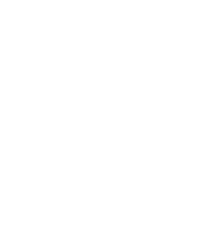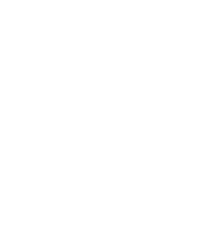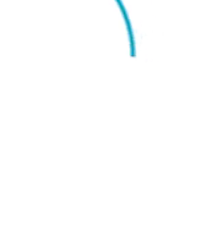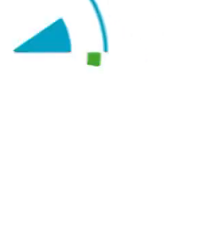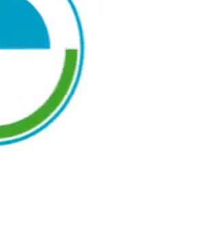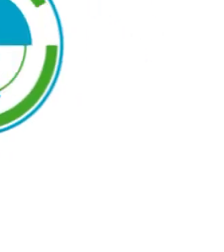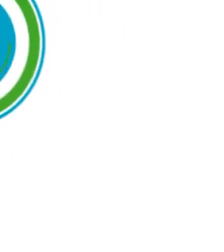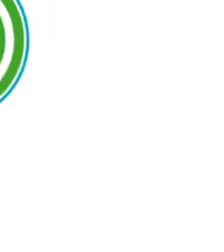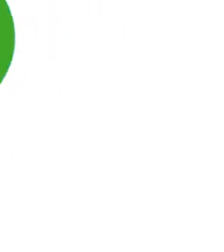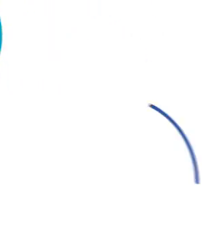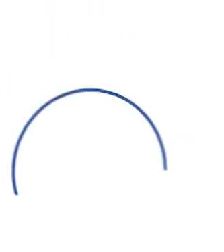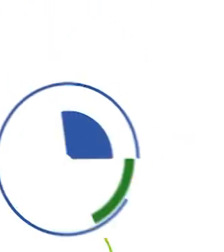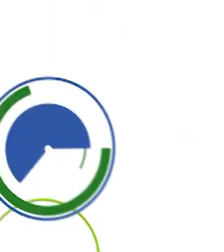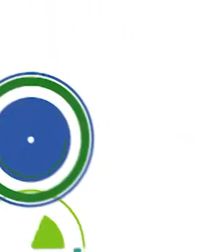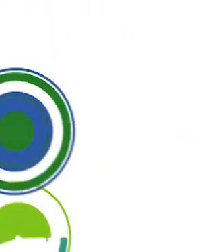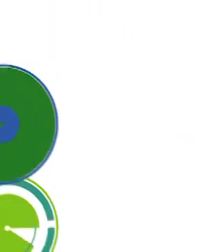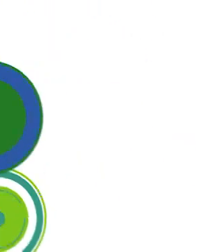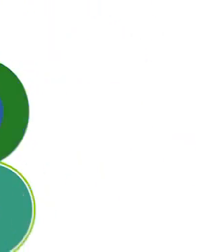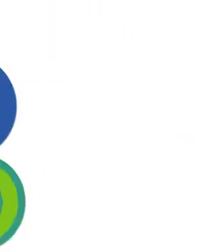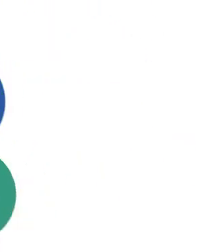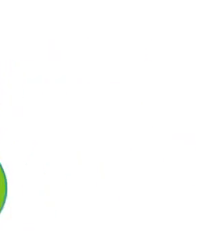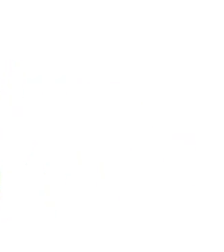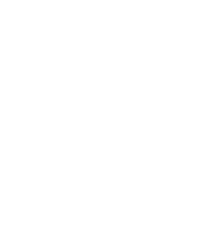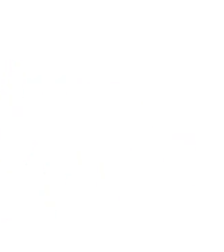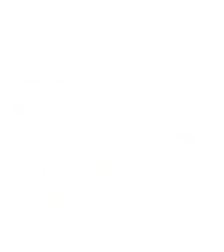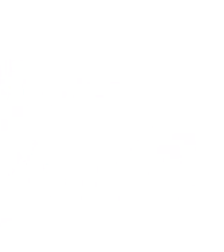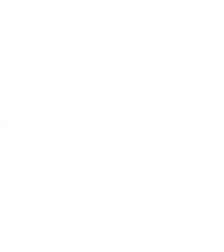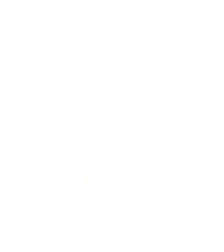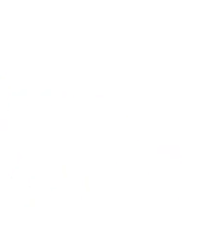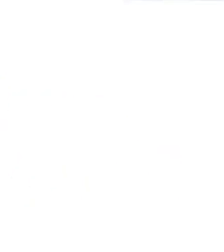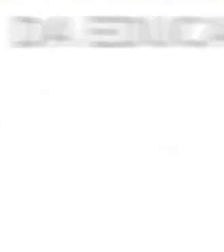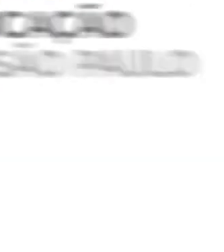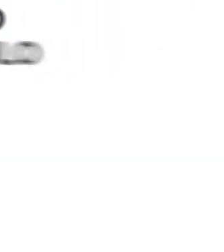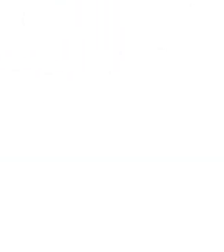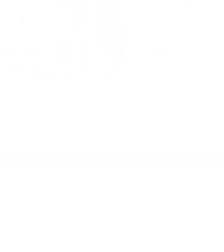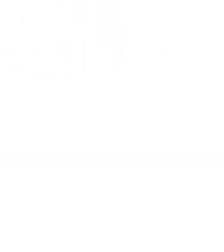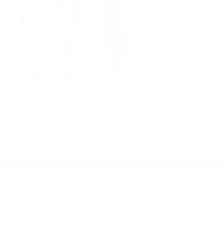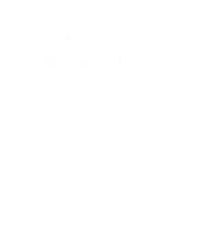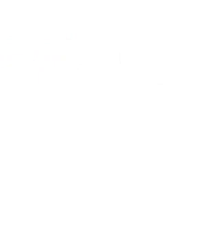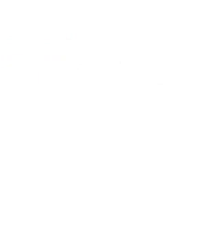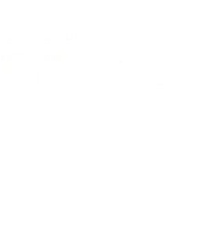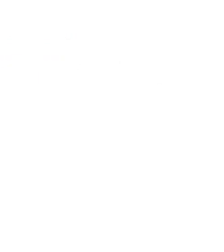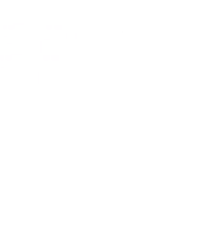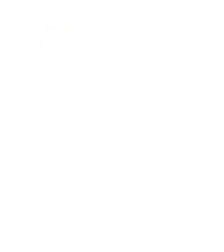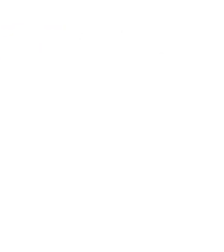Tchau. Tchau. Tchau. Tchau. Tchau.